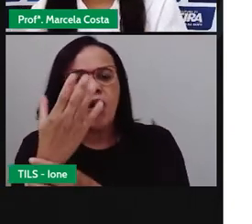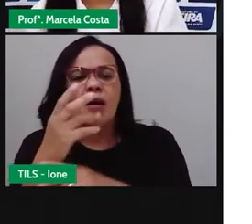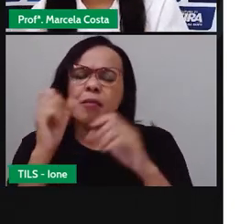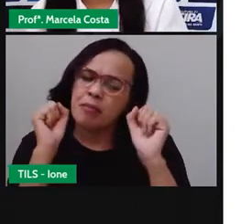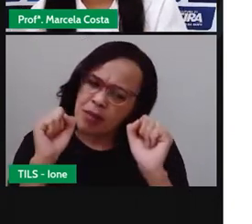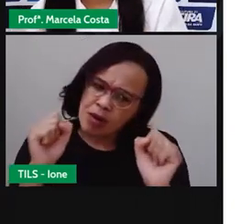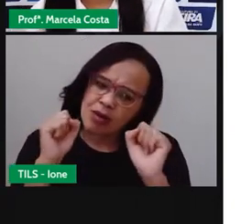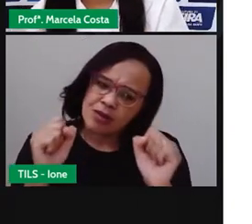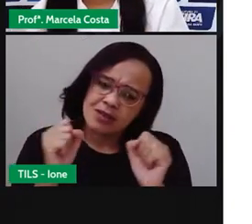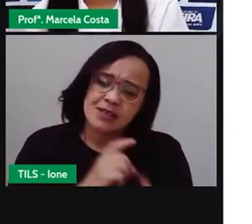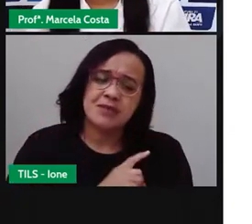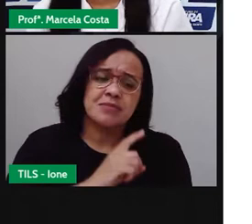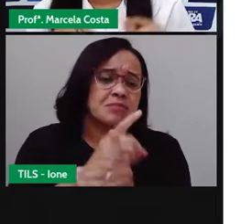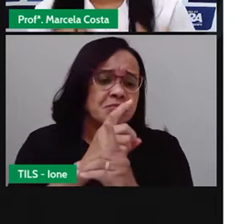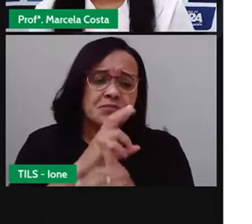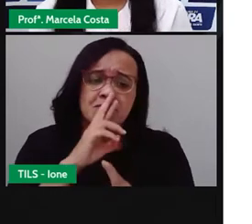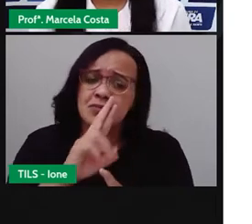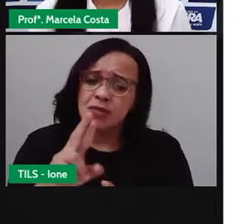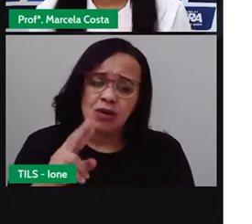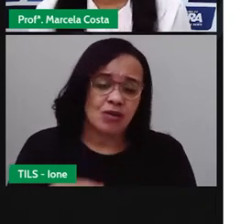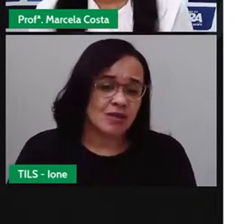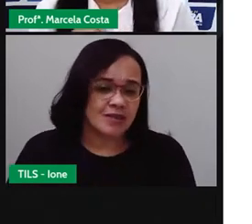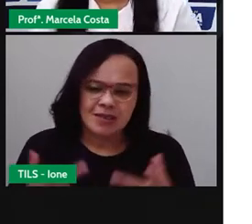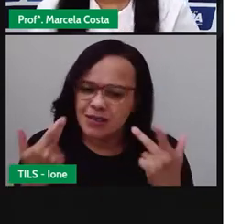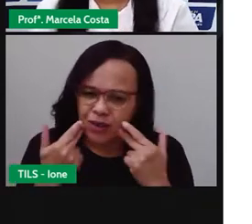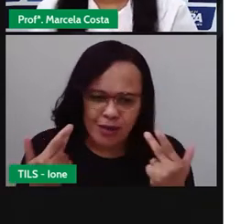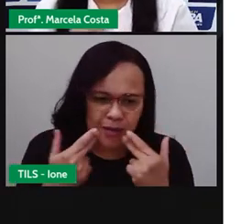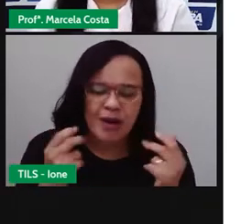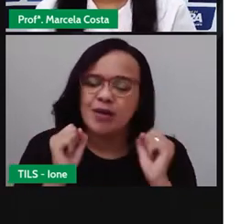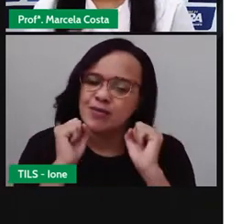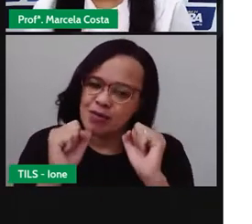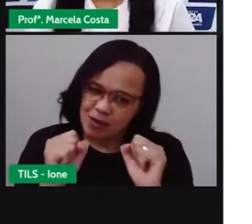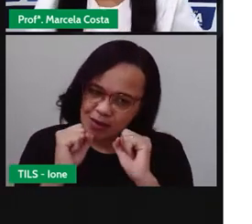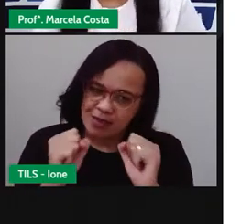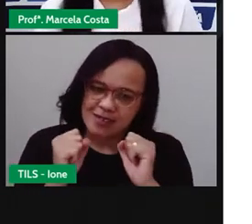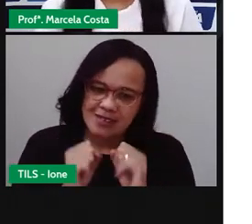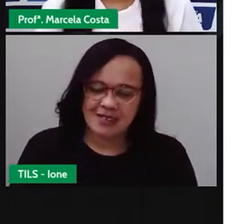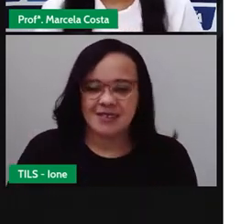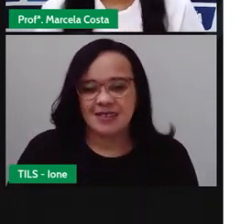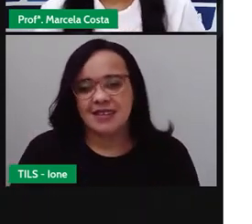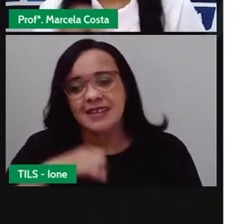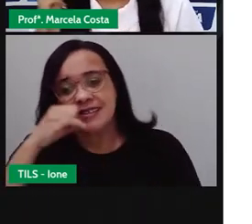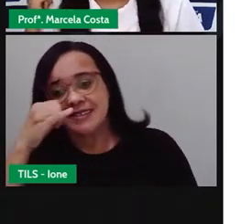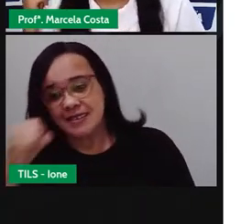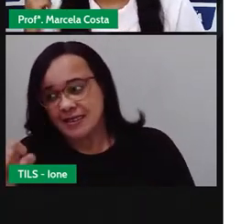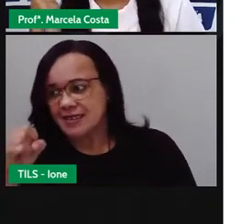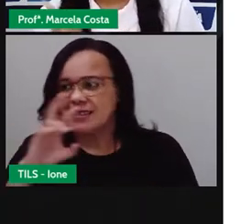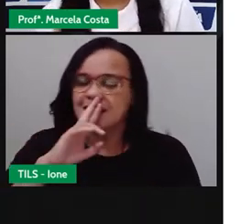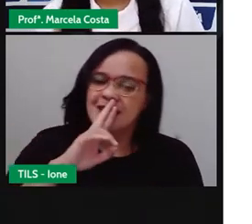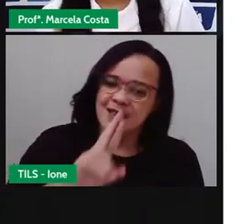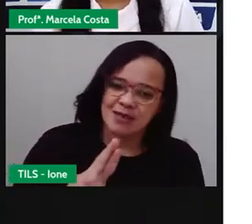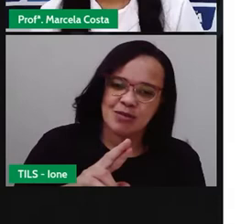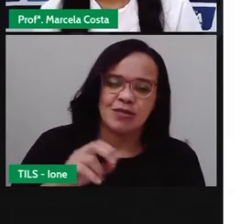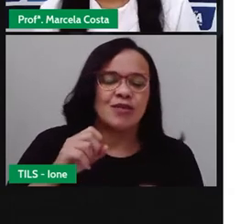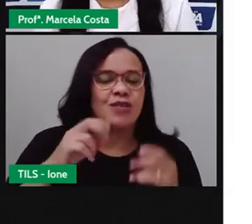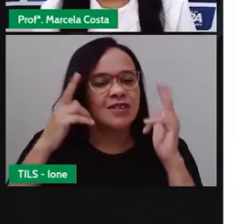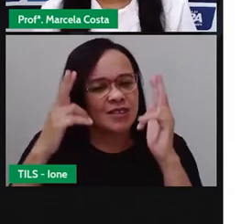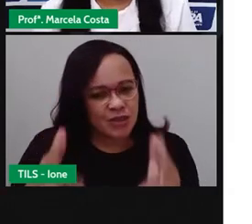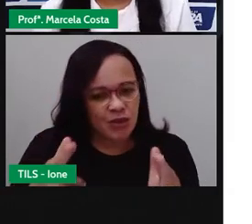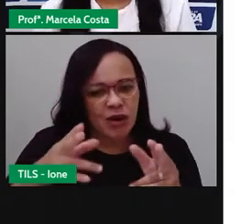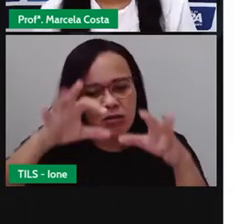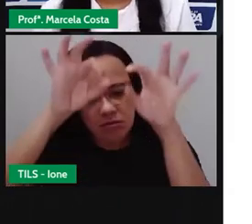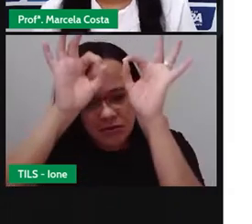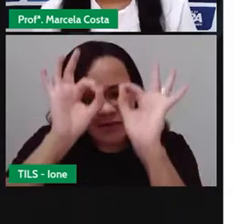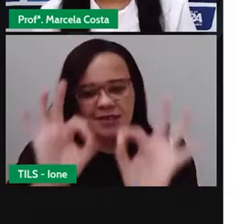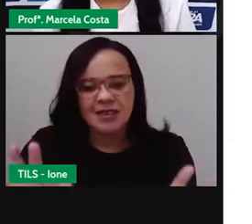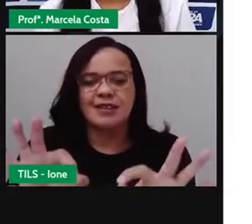de resolver esse problema. Tudo bem, se você consegue chegar no mesmo resultado, então tá certo, tá